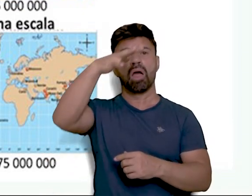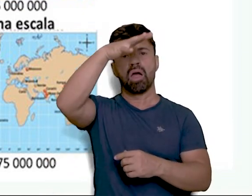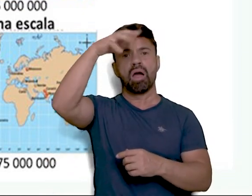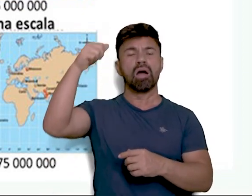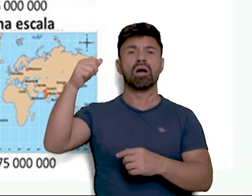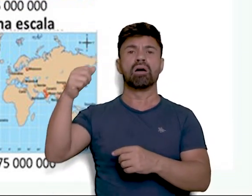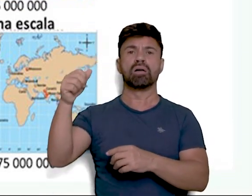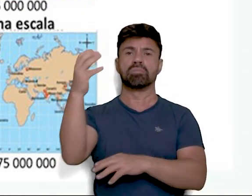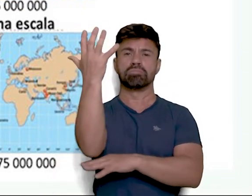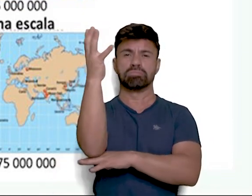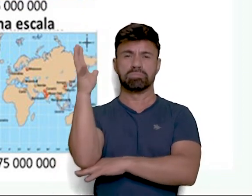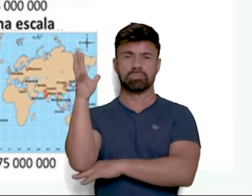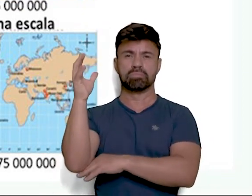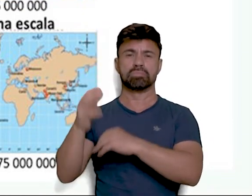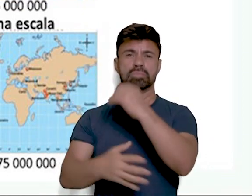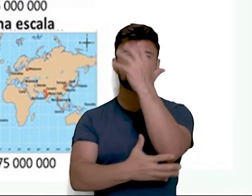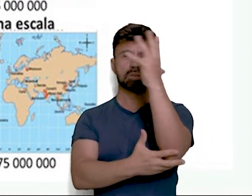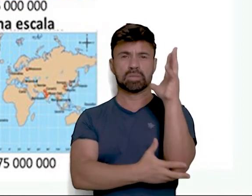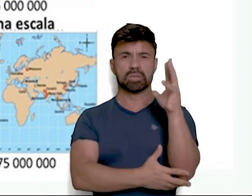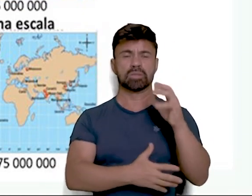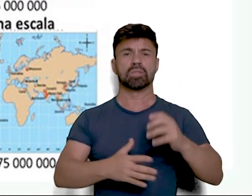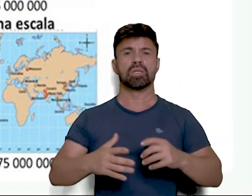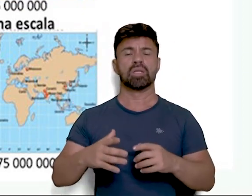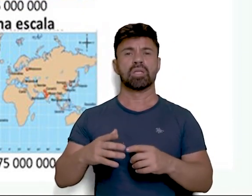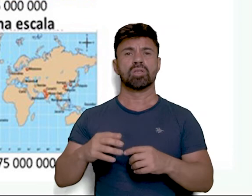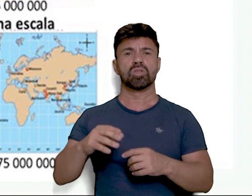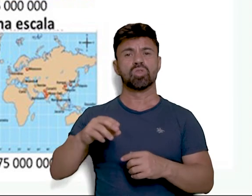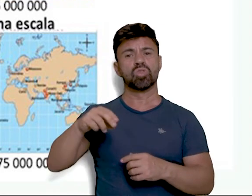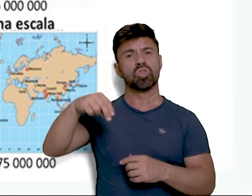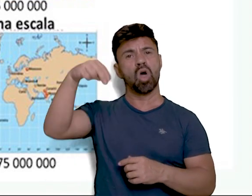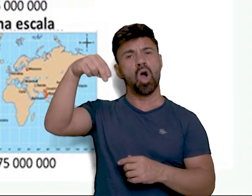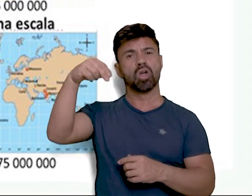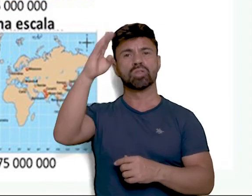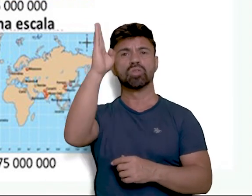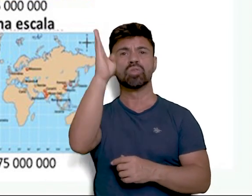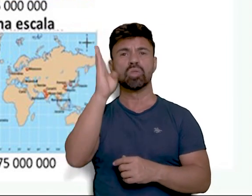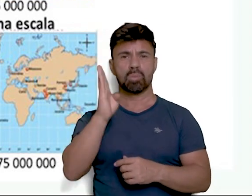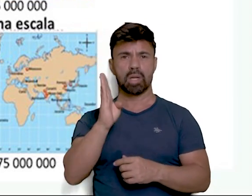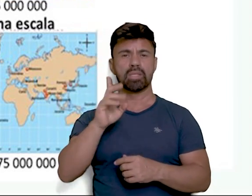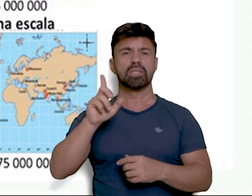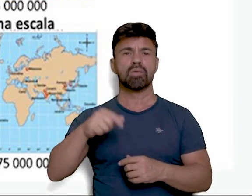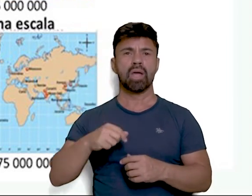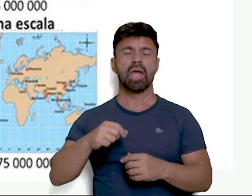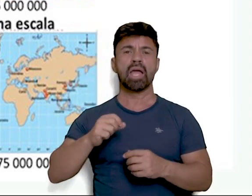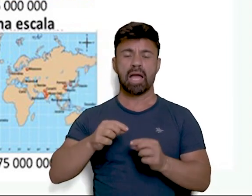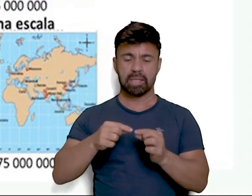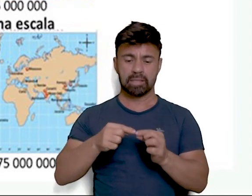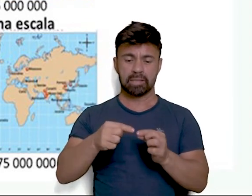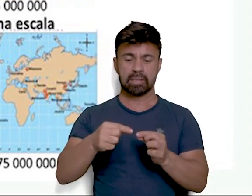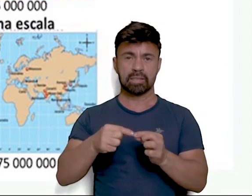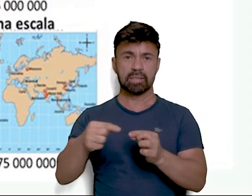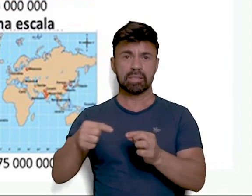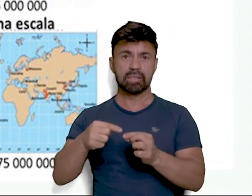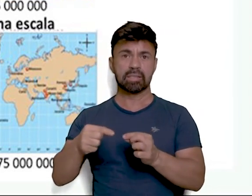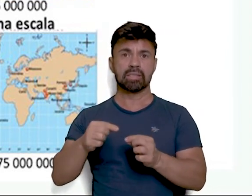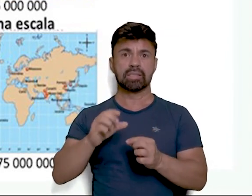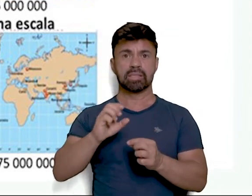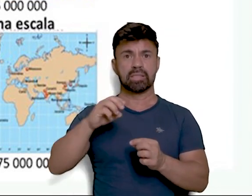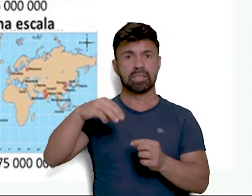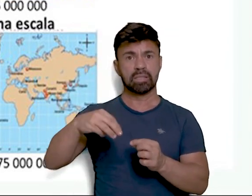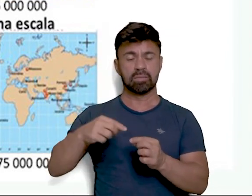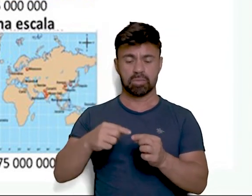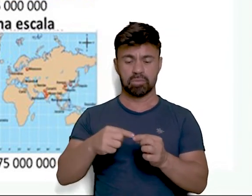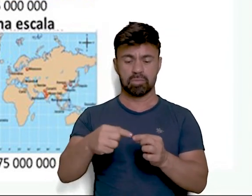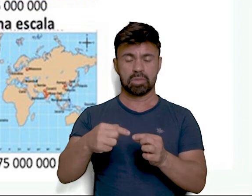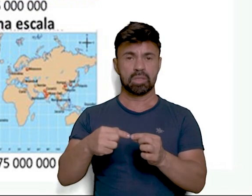algumas cidades localizadas na região norte do Brasil. Essa escala é... A cada centímetro de distância